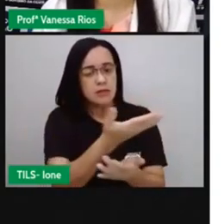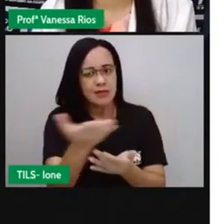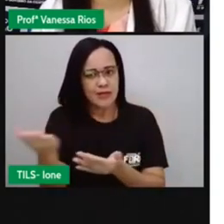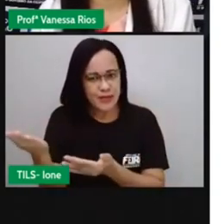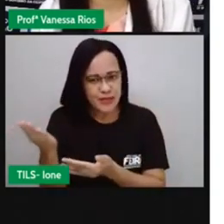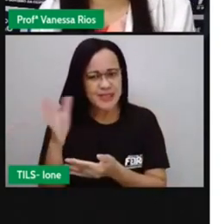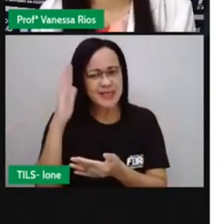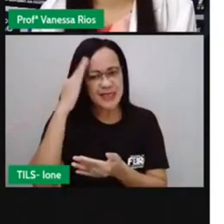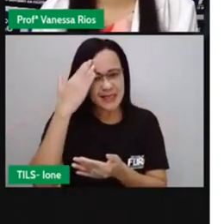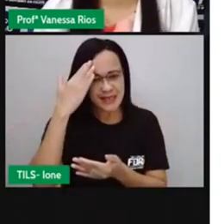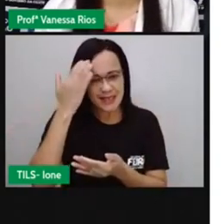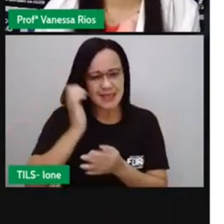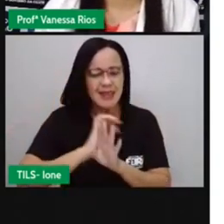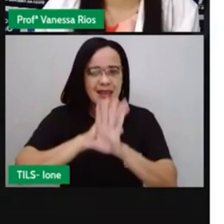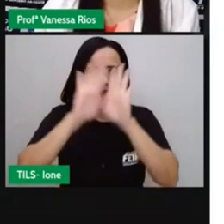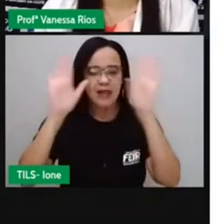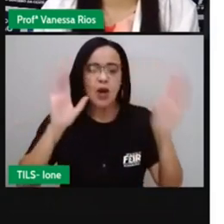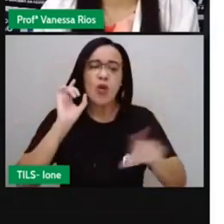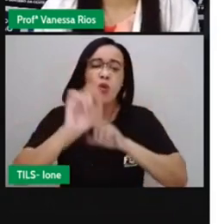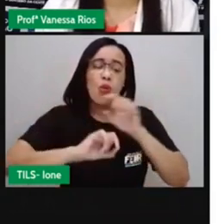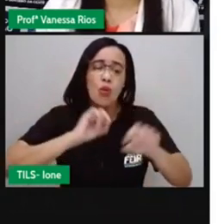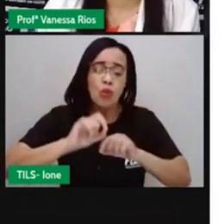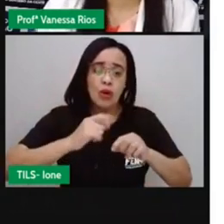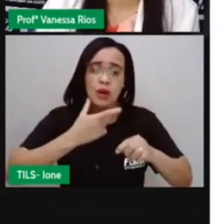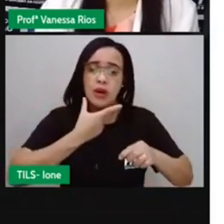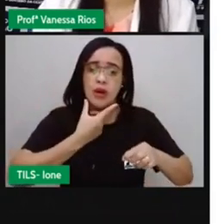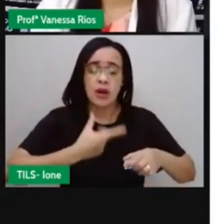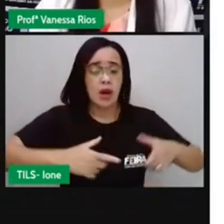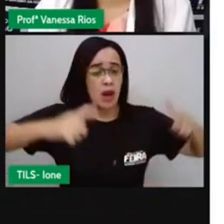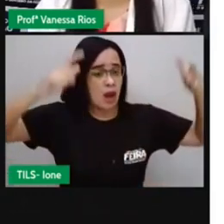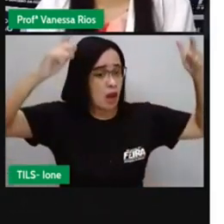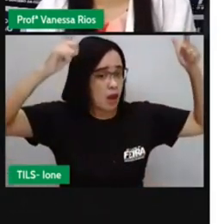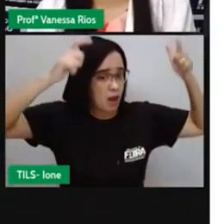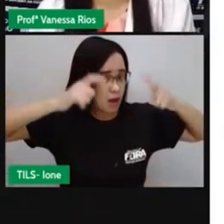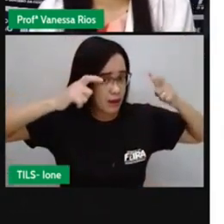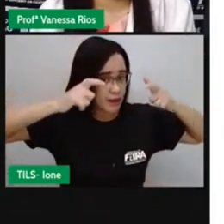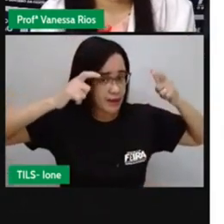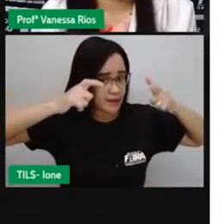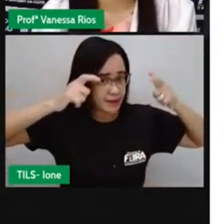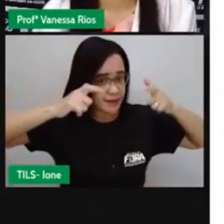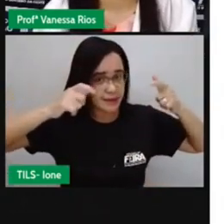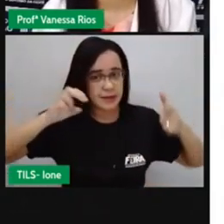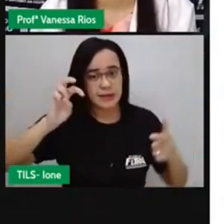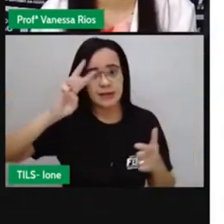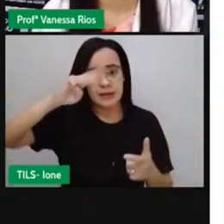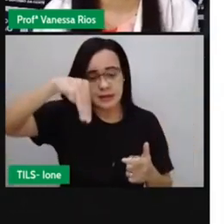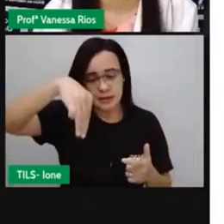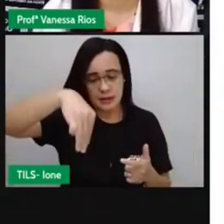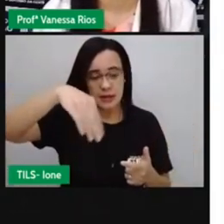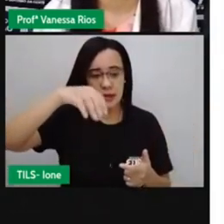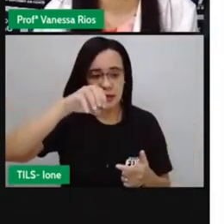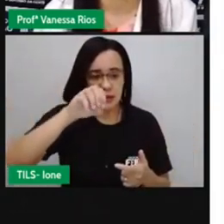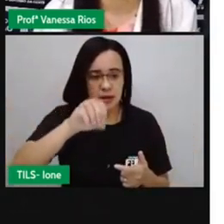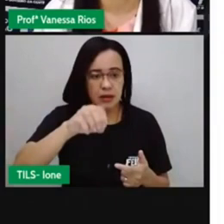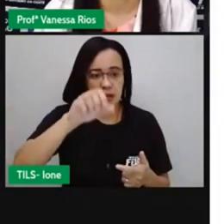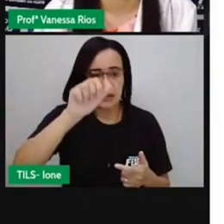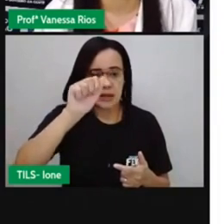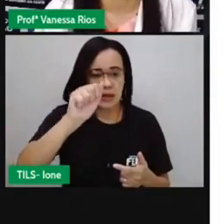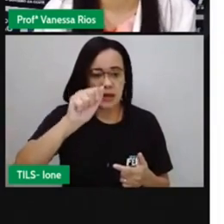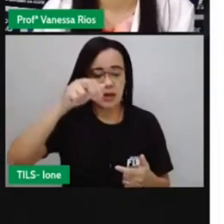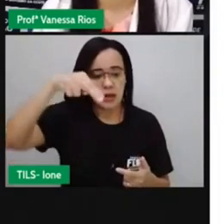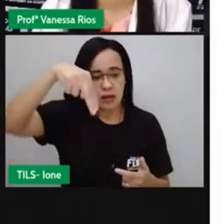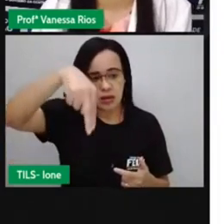entre monarquia e república. e que houve aí um caminho percorrido, né, para que essa mudança